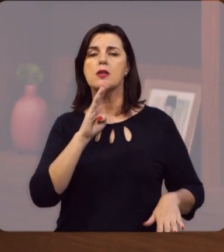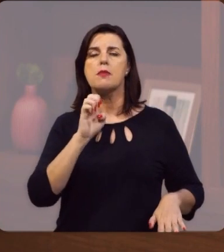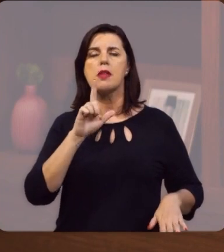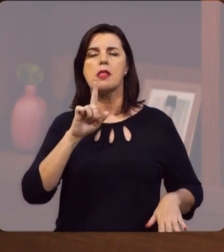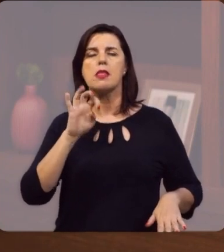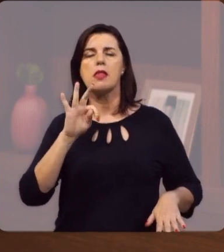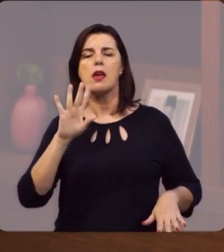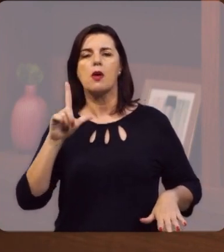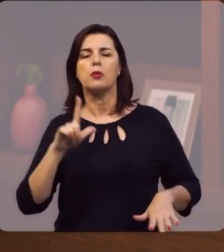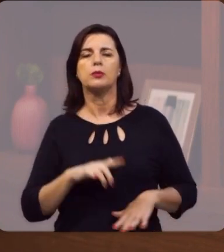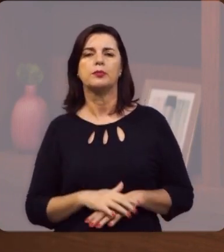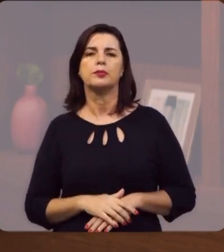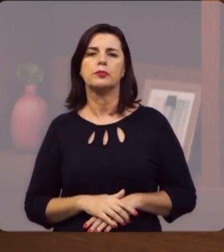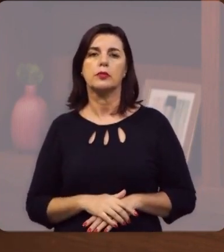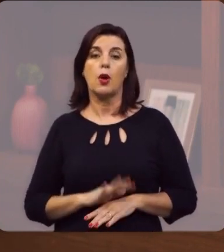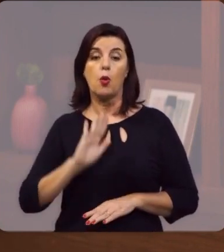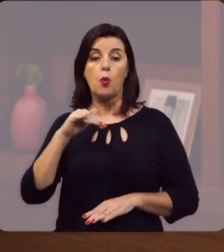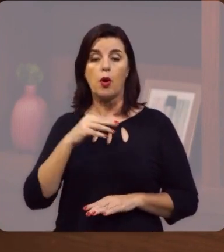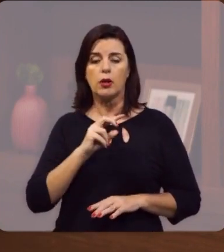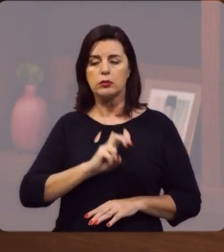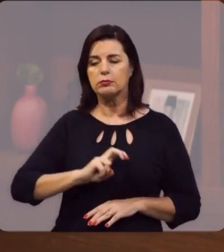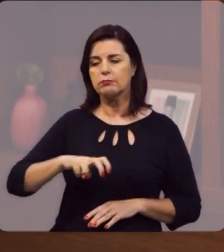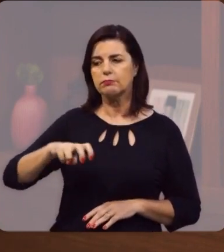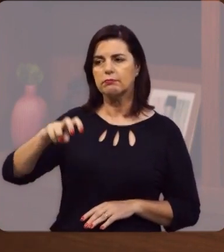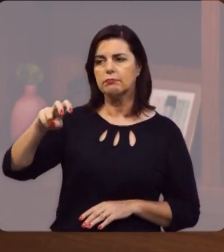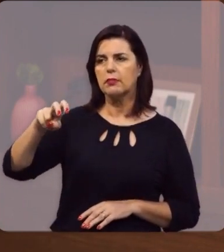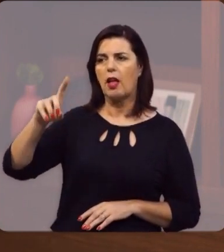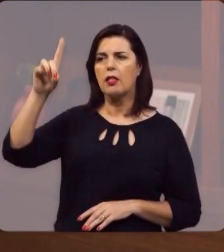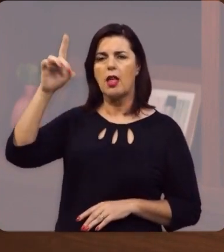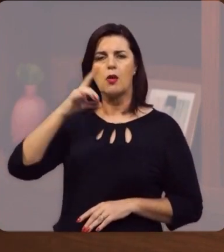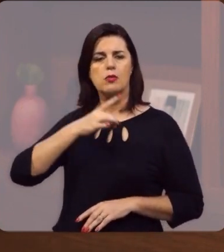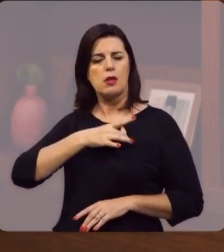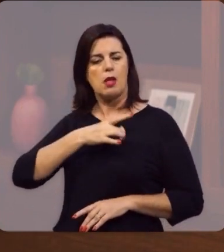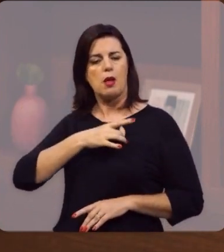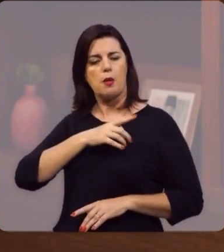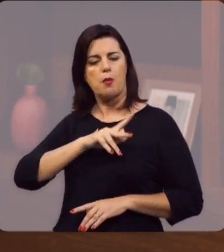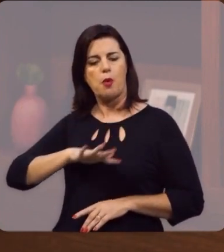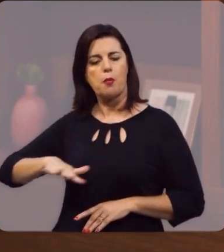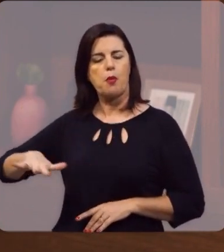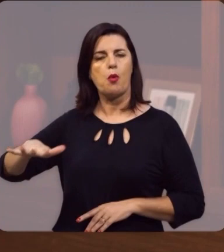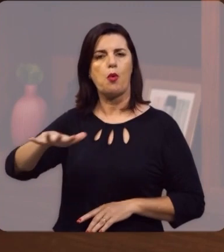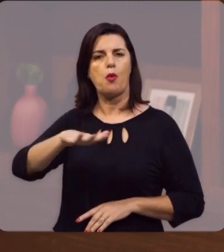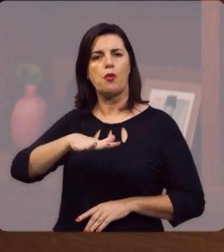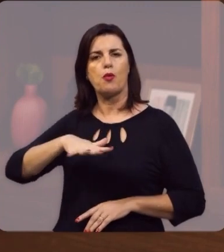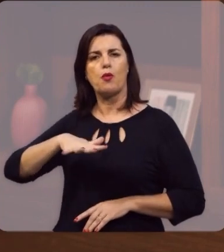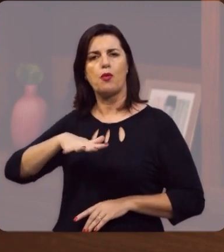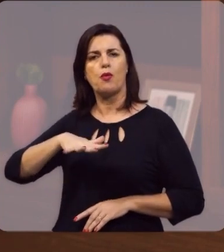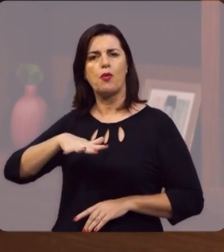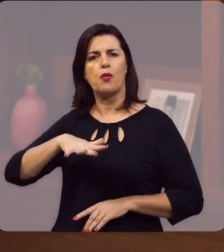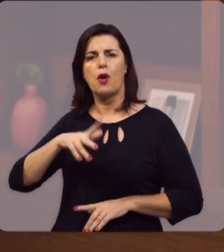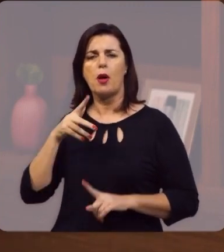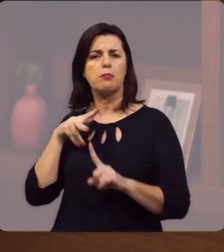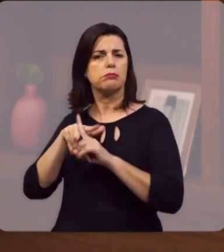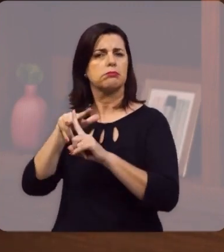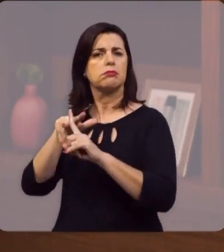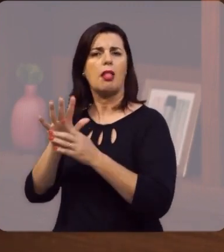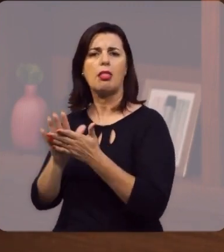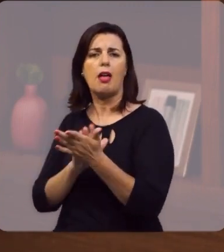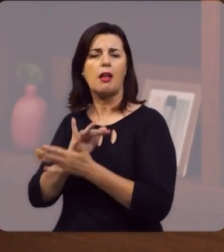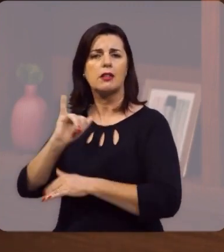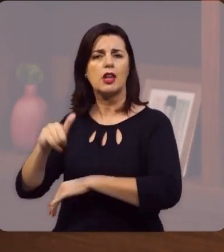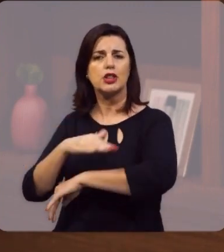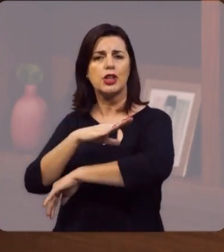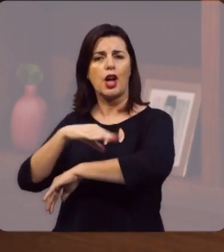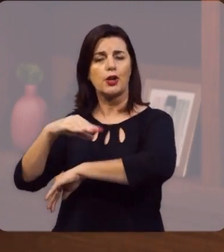quando Jacó e a sua família subiu para Betel, Deus mesmo colocou o temor no coração daqueles povos, e eles não perseguiram